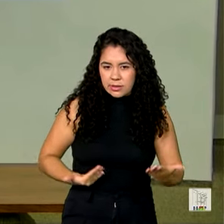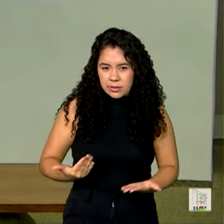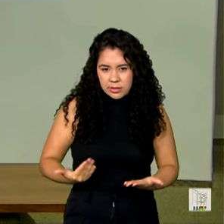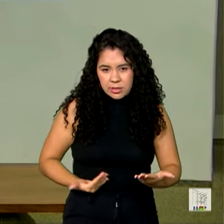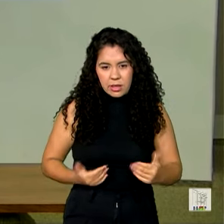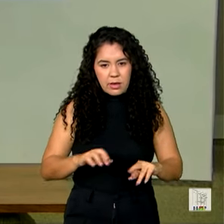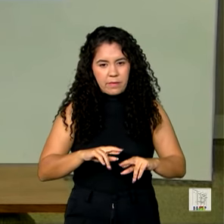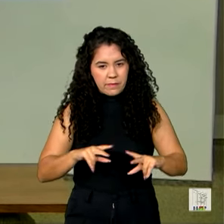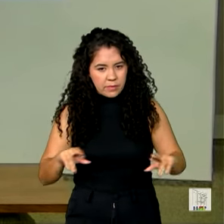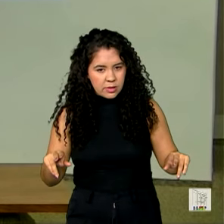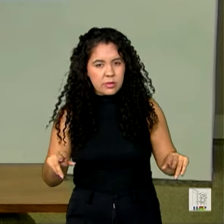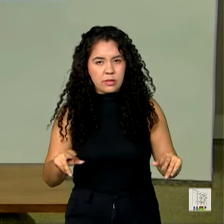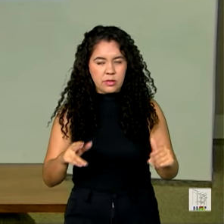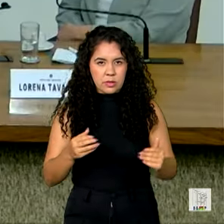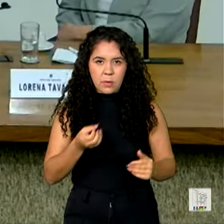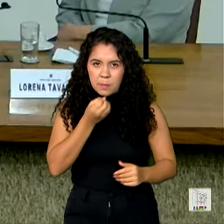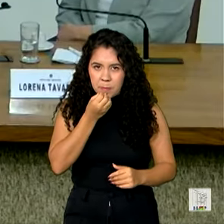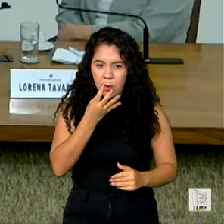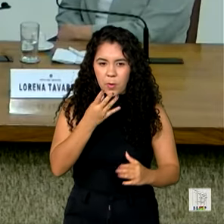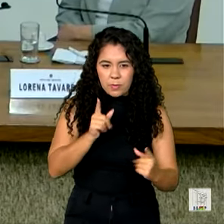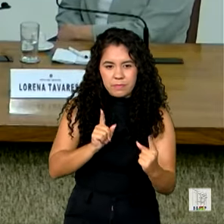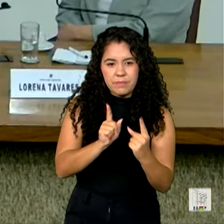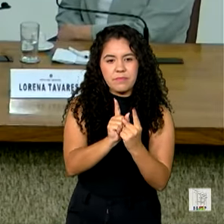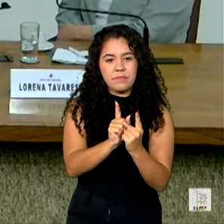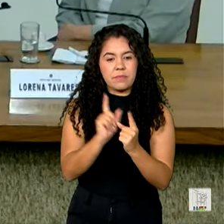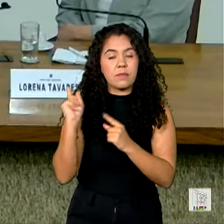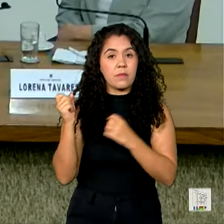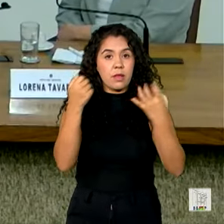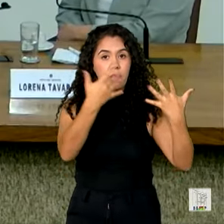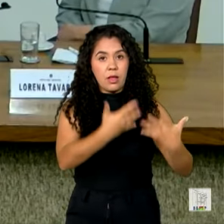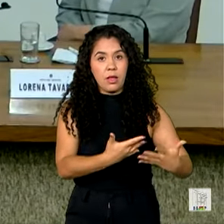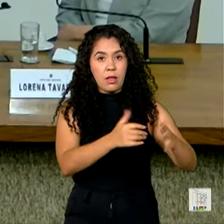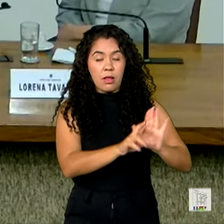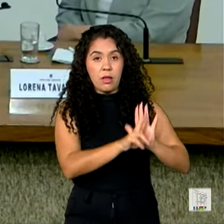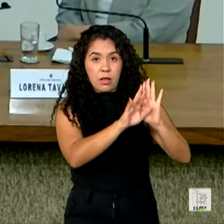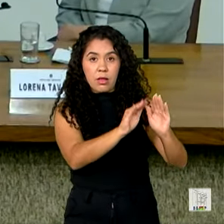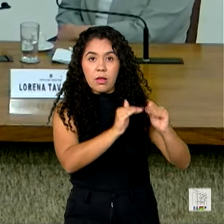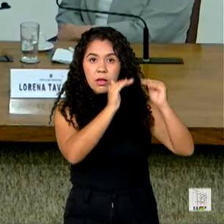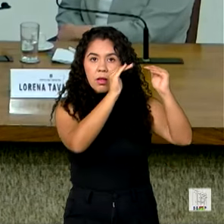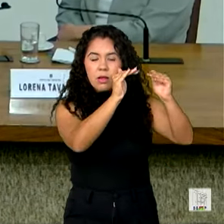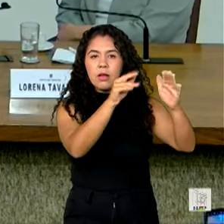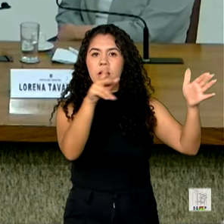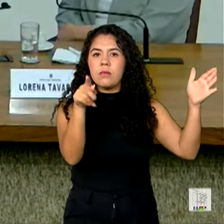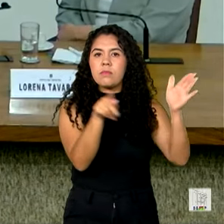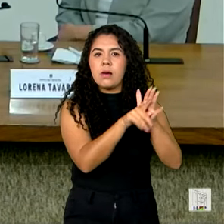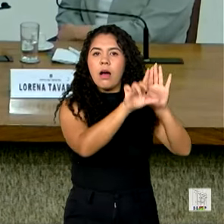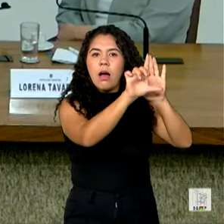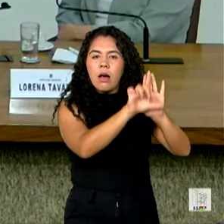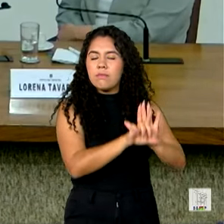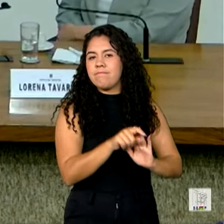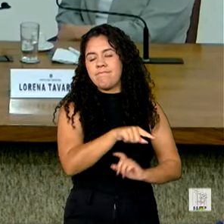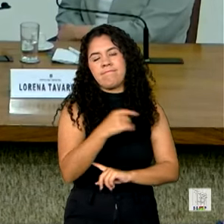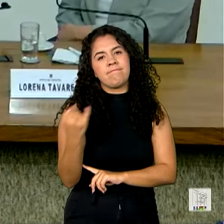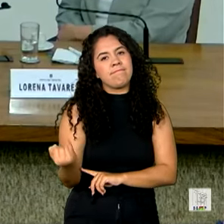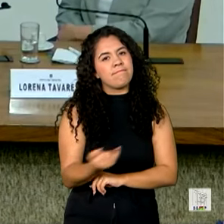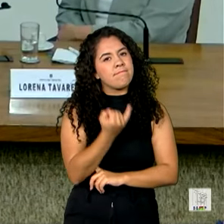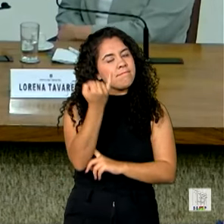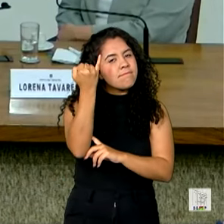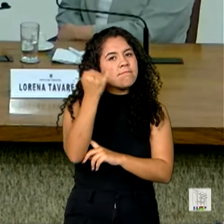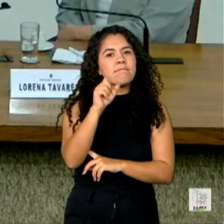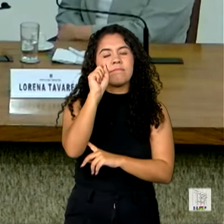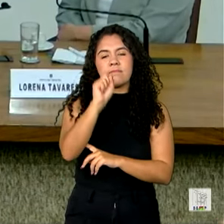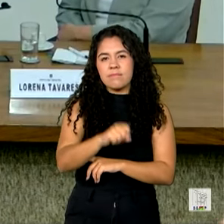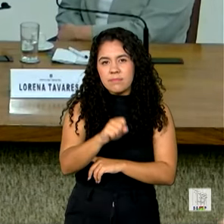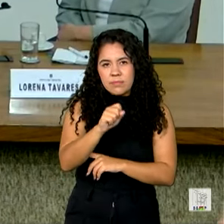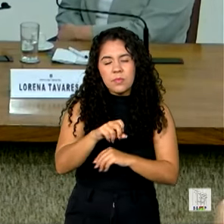bem prestado. As autoridades regulatórias são fundamentais na sociedade, no desenvolvimento da sociedade de consumo.